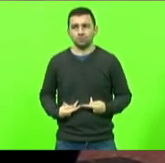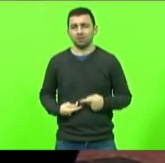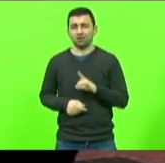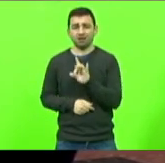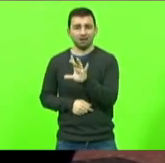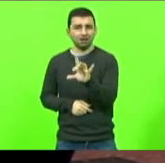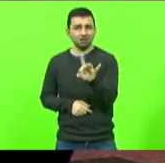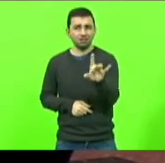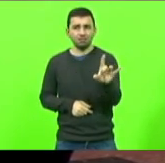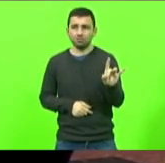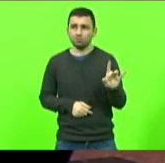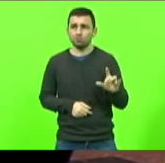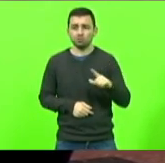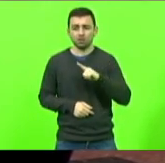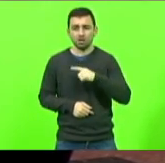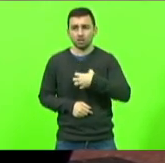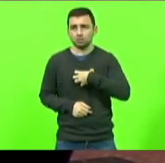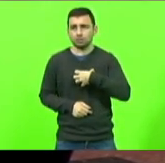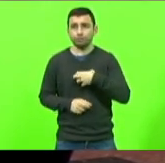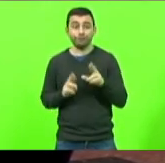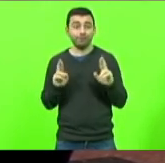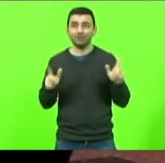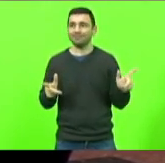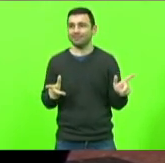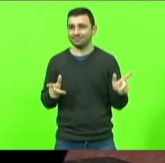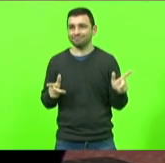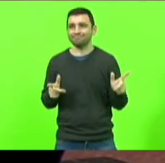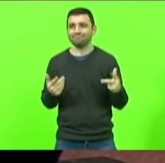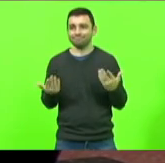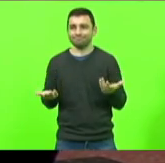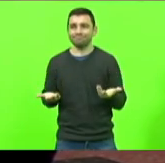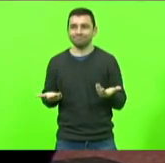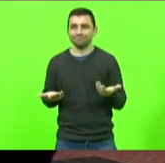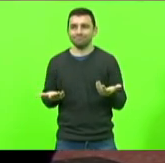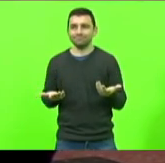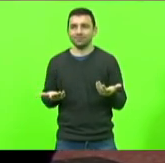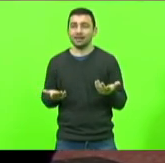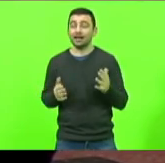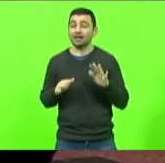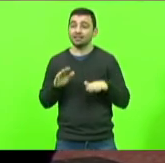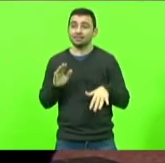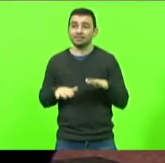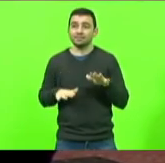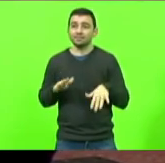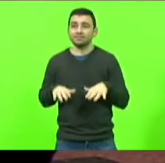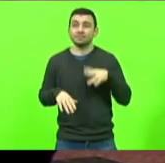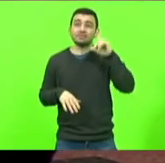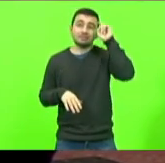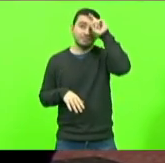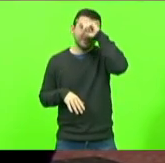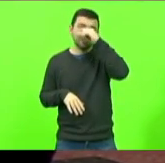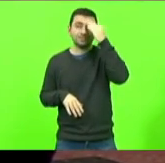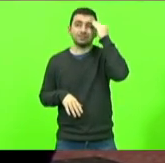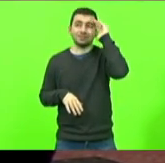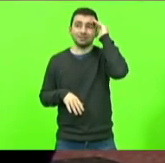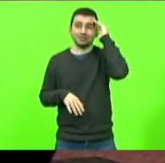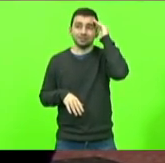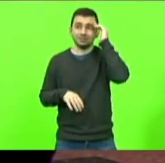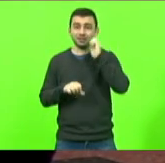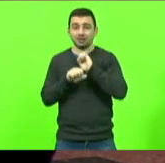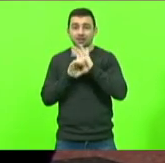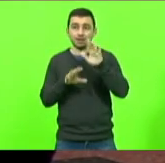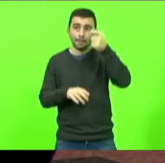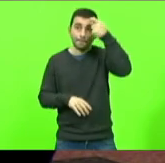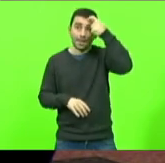uma tem uma reação diferente por incrível que pareça e muitas vezes é difícil de entender a mente